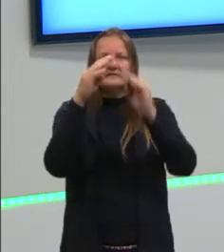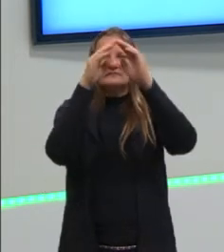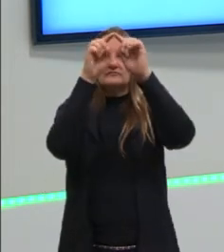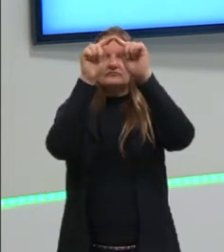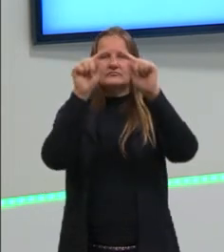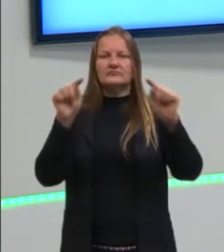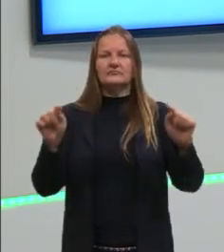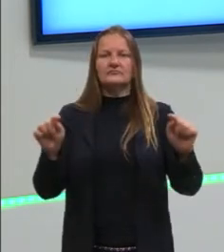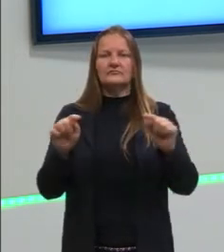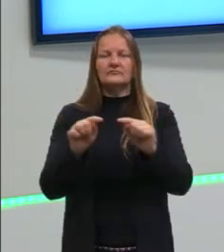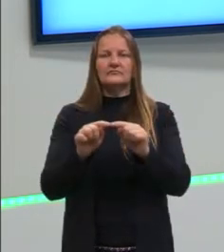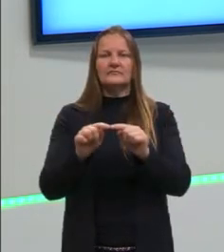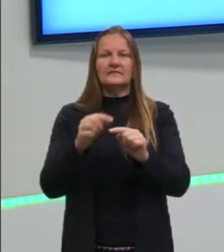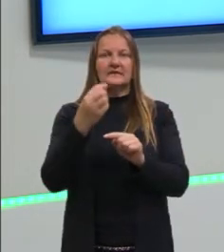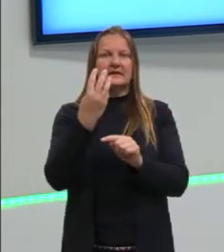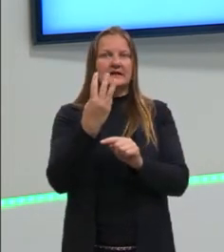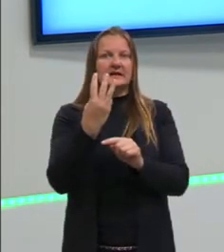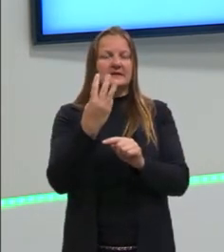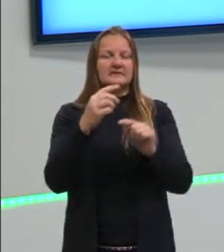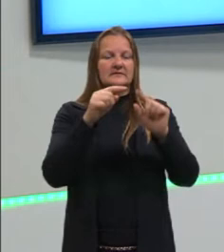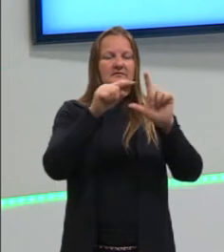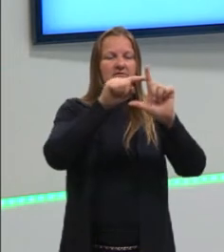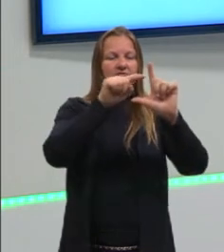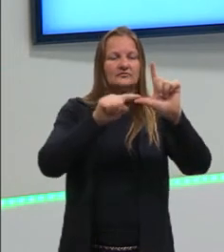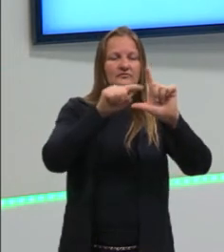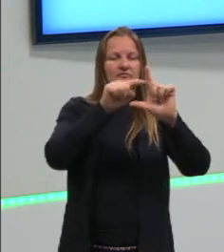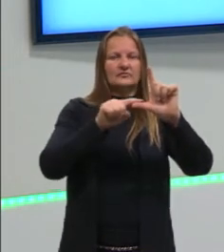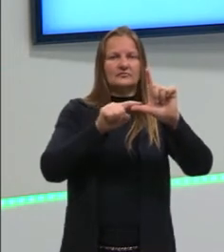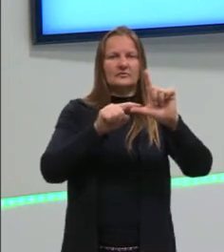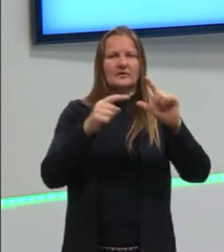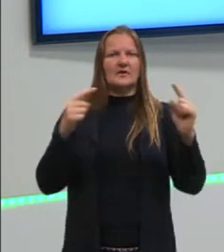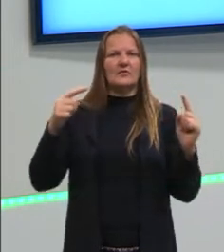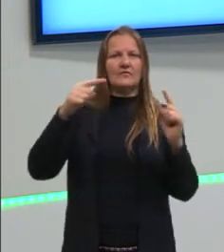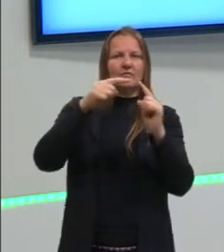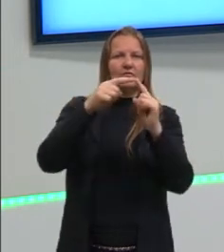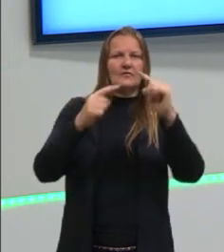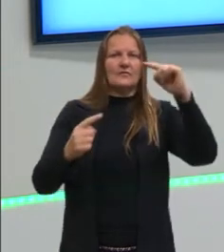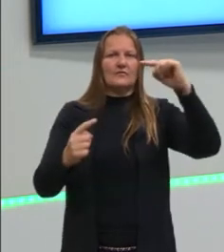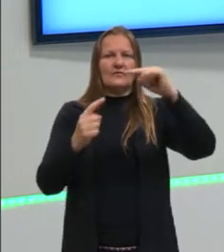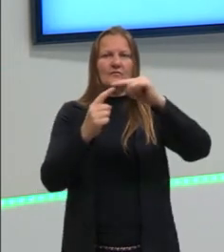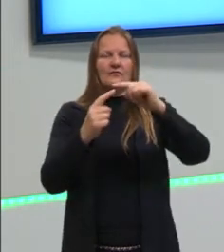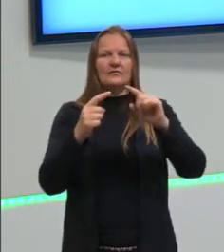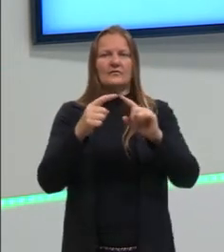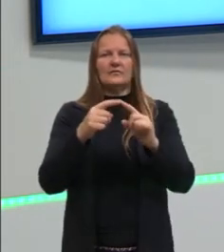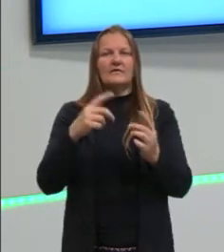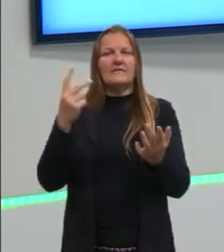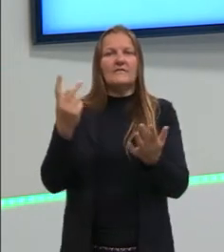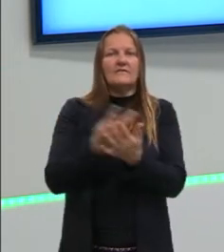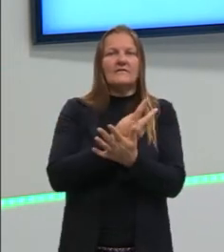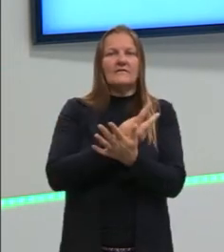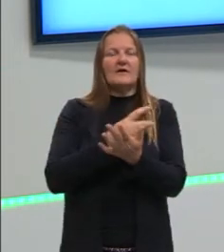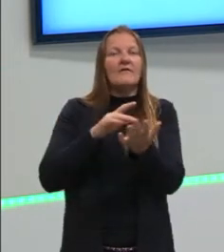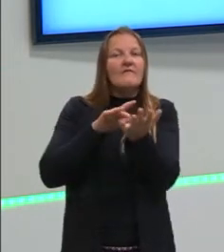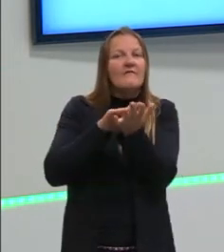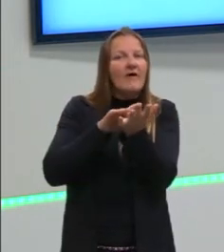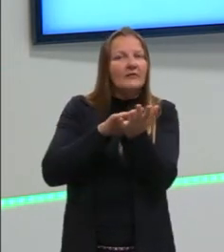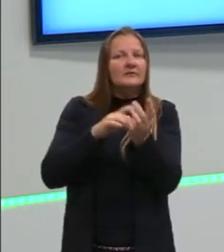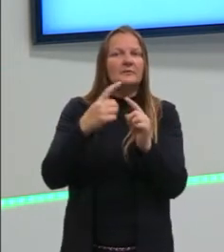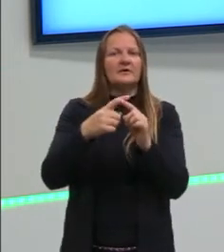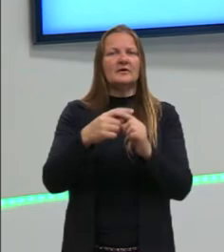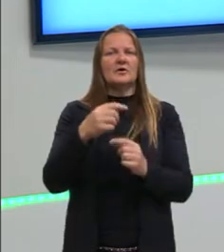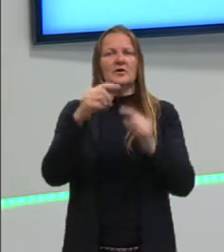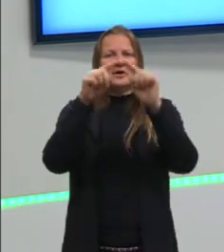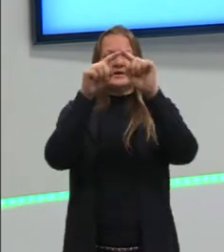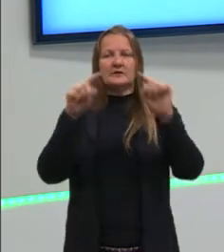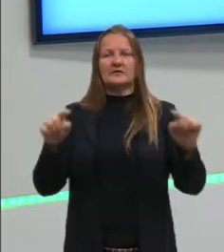três lados. Três ângulos e três vértices. Então, torna a nossa sentença falsa. Porque um